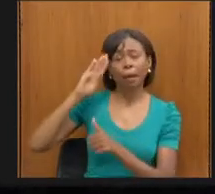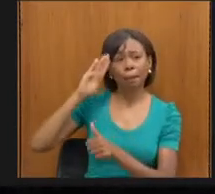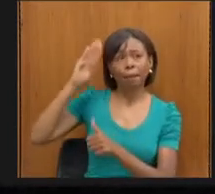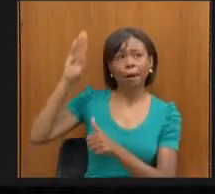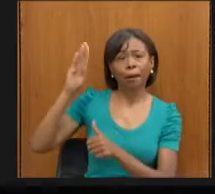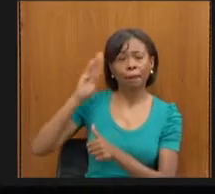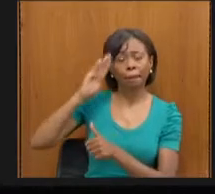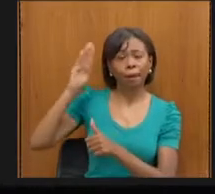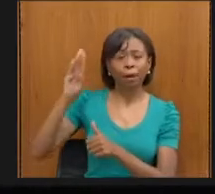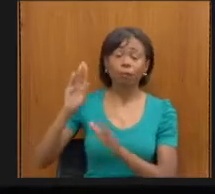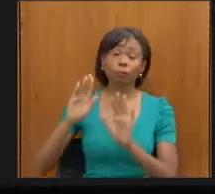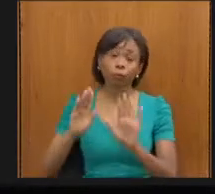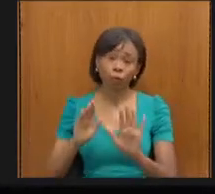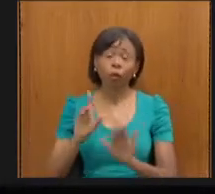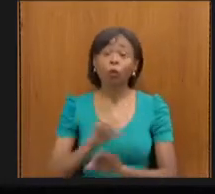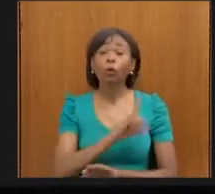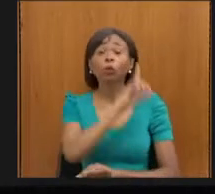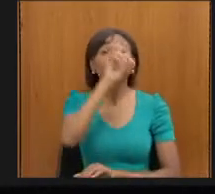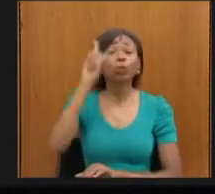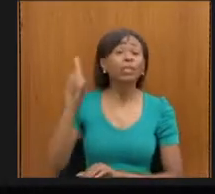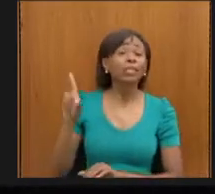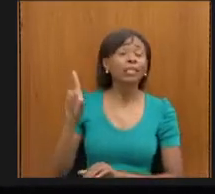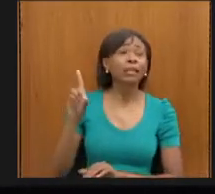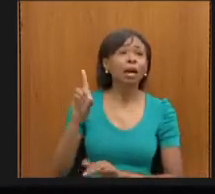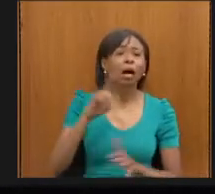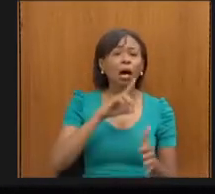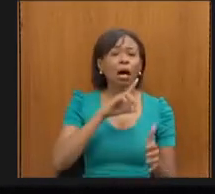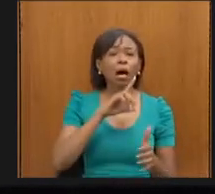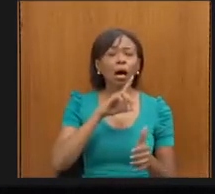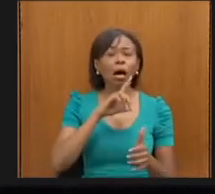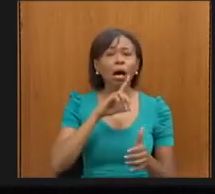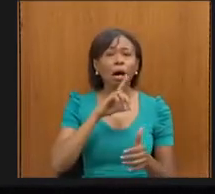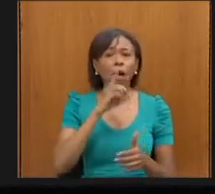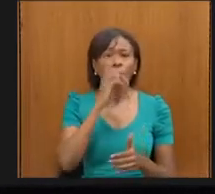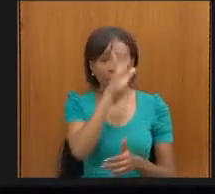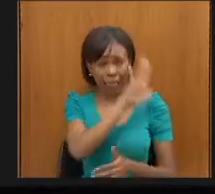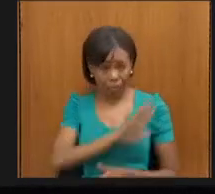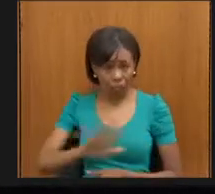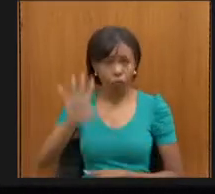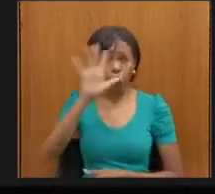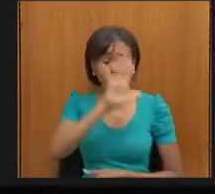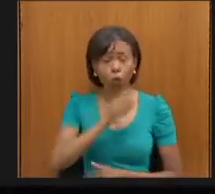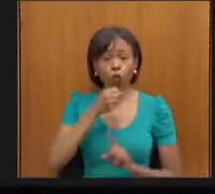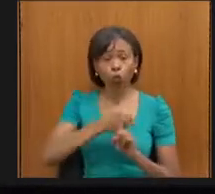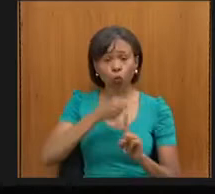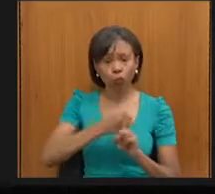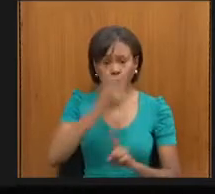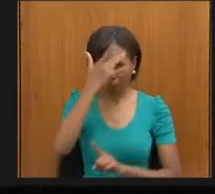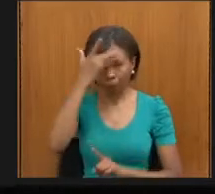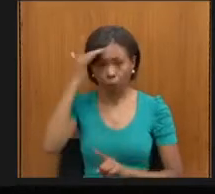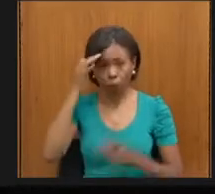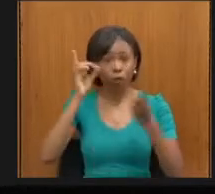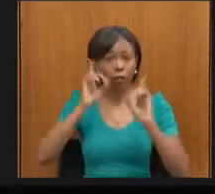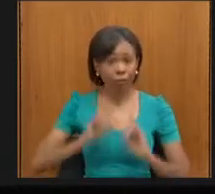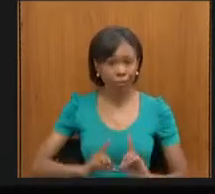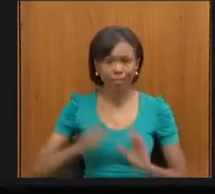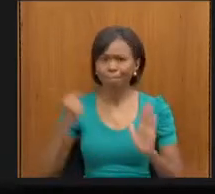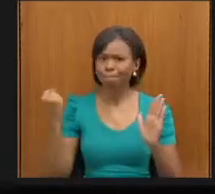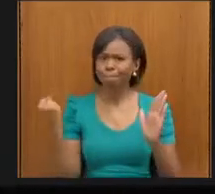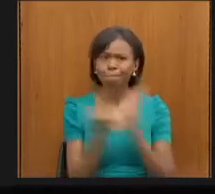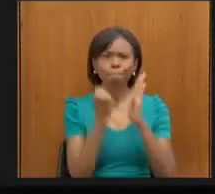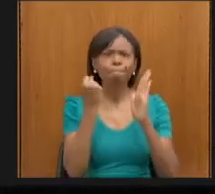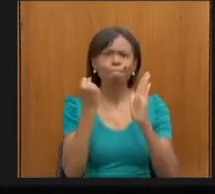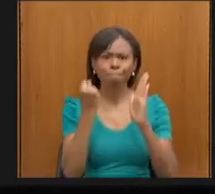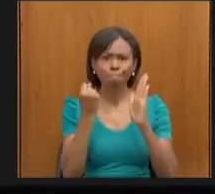dia internacional, dia nacional, creio, de luta da pessoa com deficiência é um marco porque